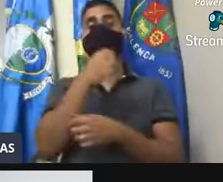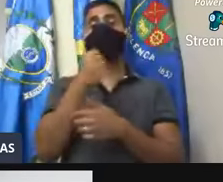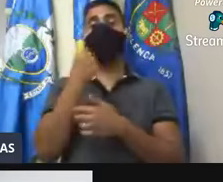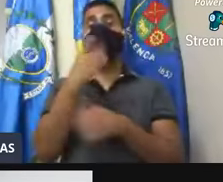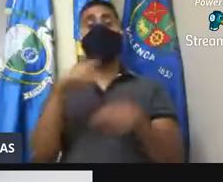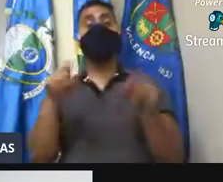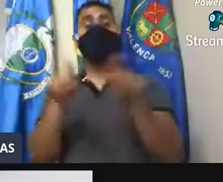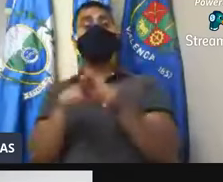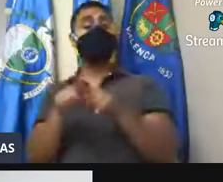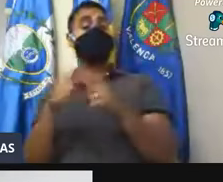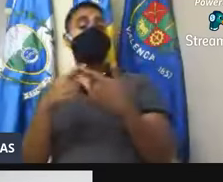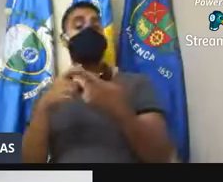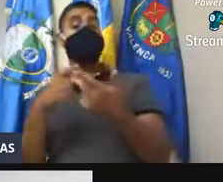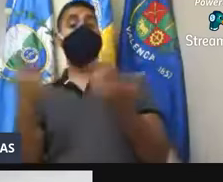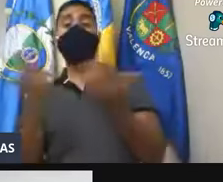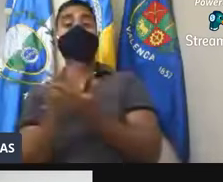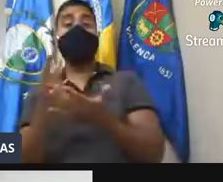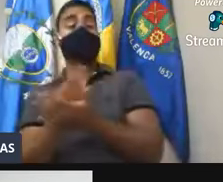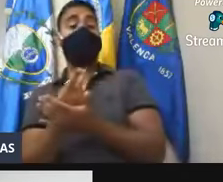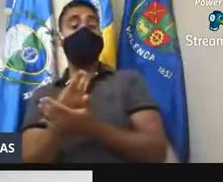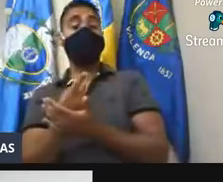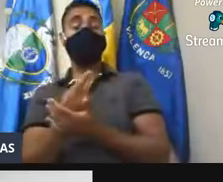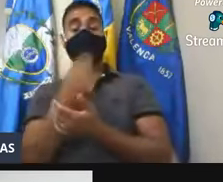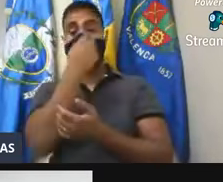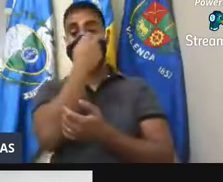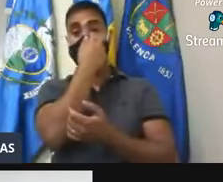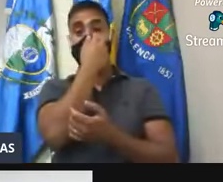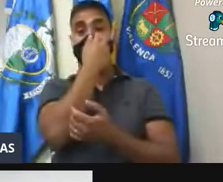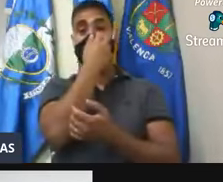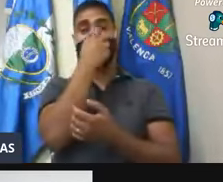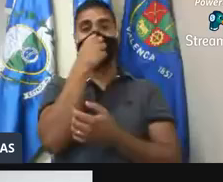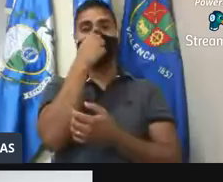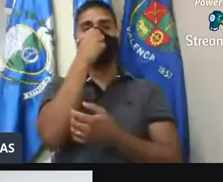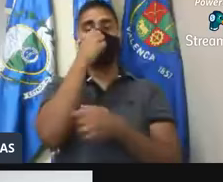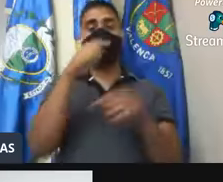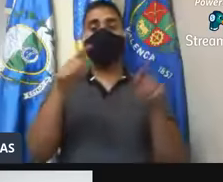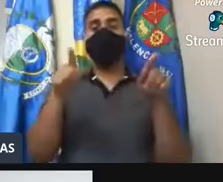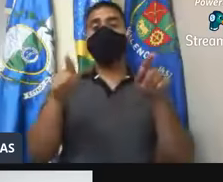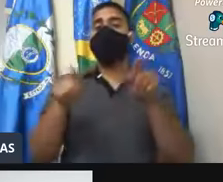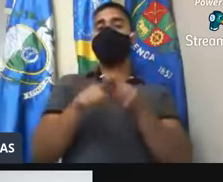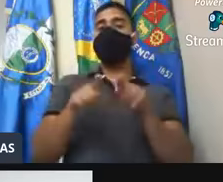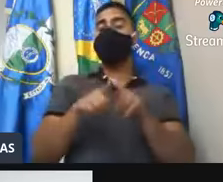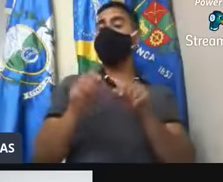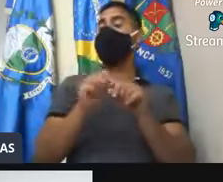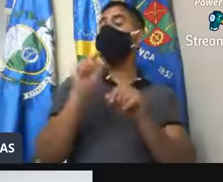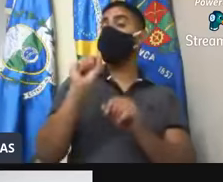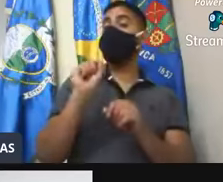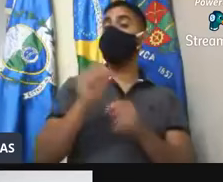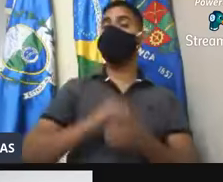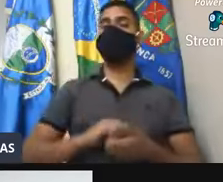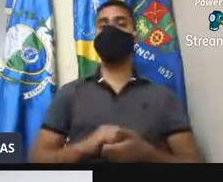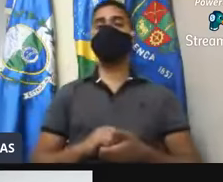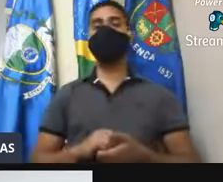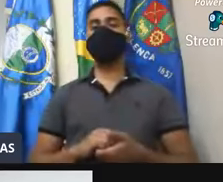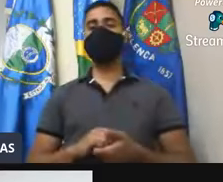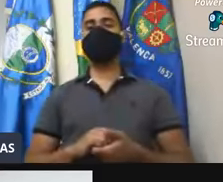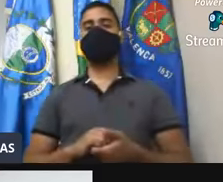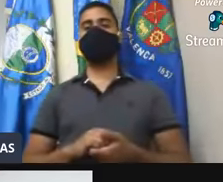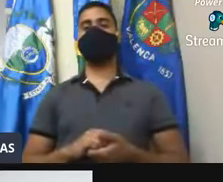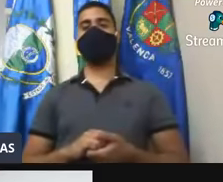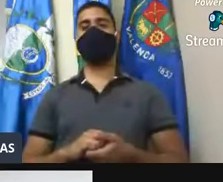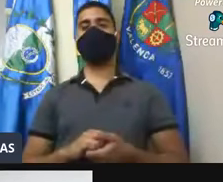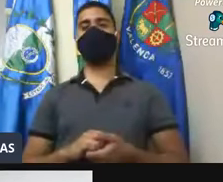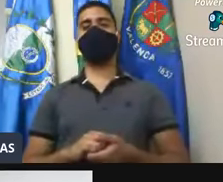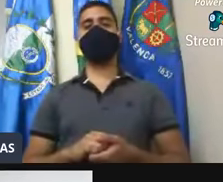ponto de vista de ser uma infração do Código de Trânsito Brasileiro. E, por fim, para que possamos fazer uma ação, não eu, que o vereador não aciona ou